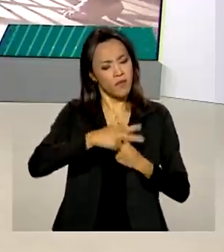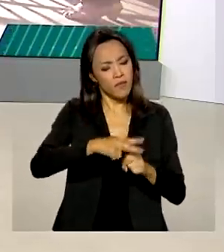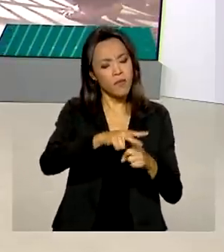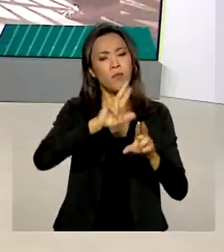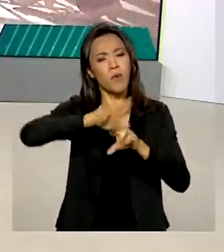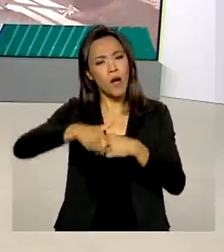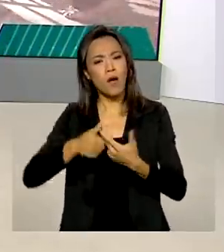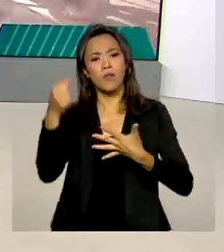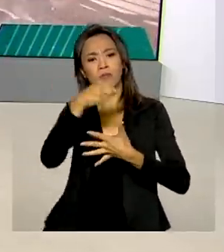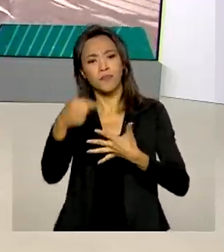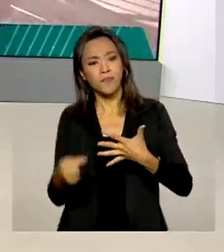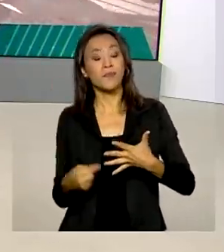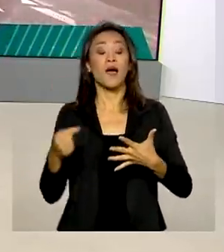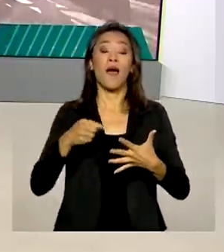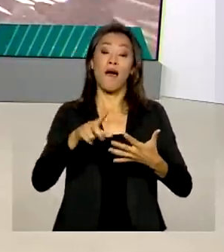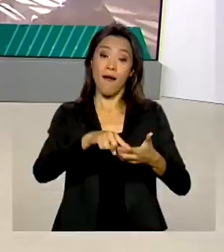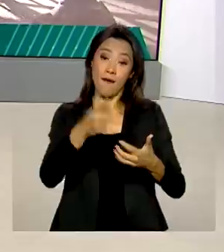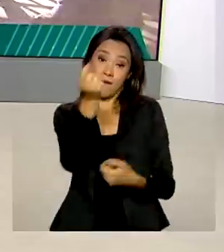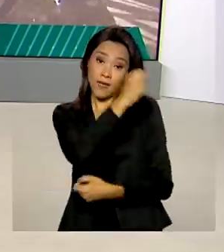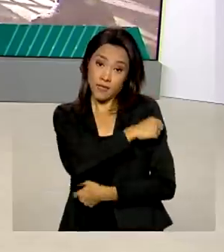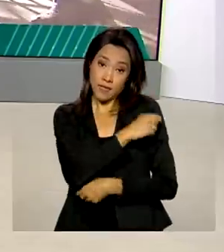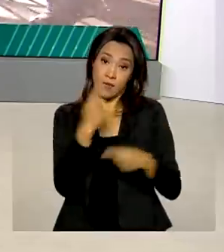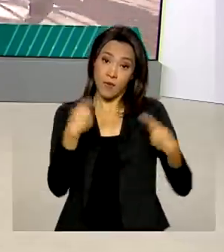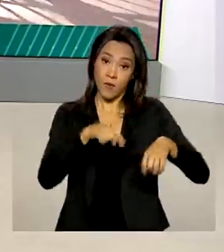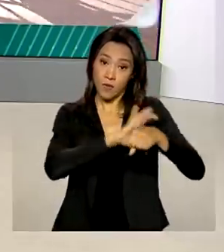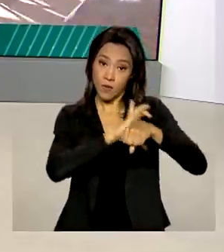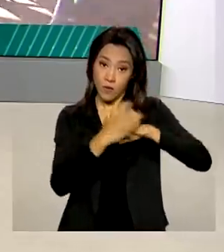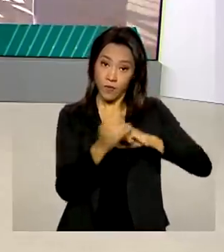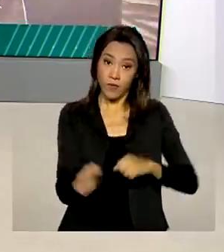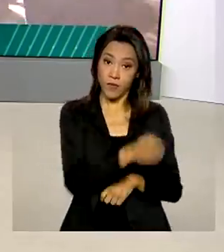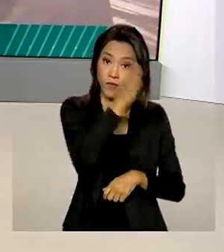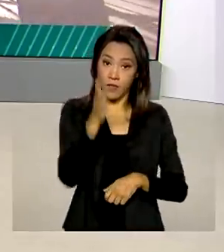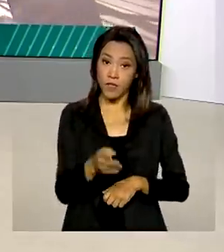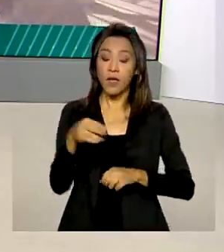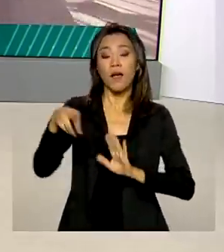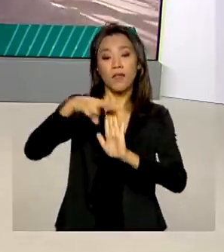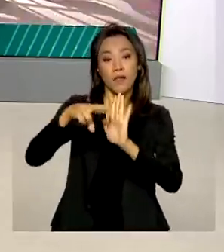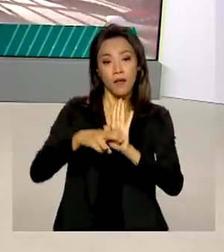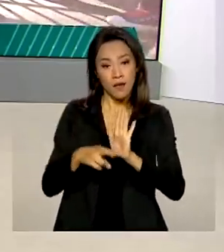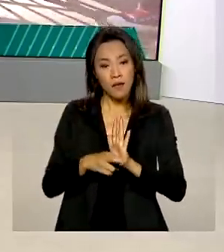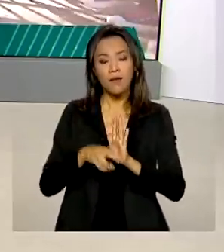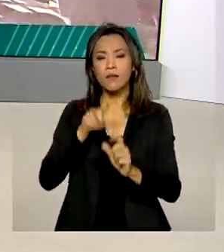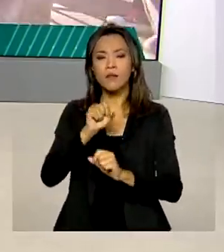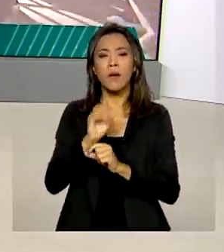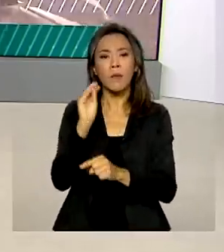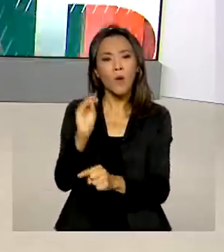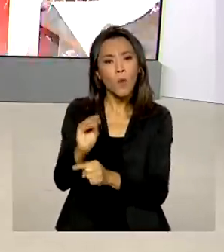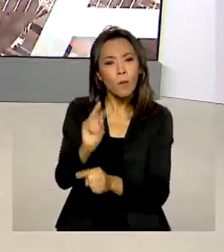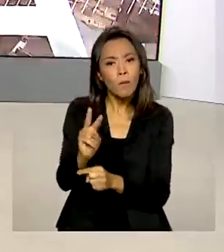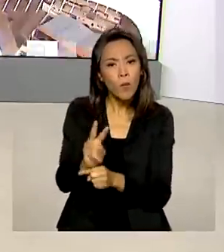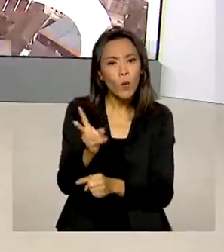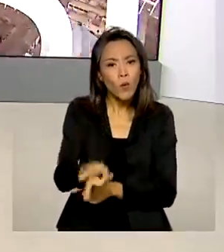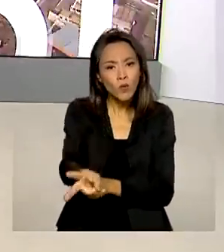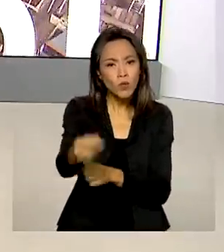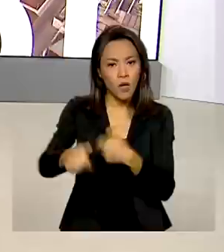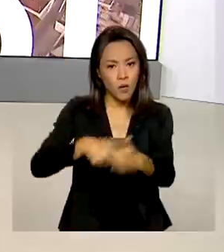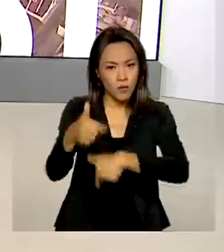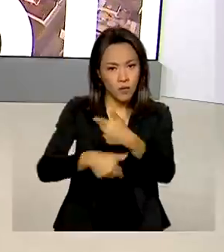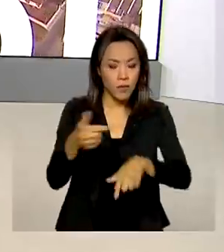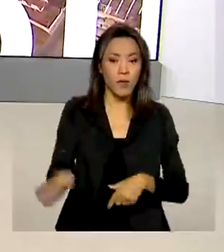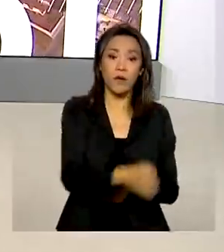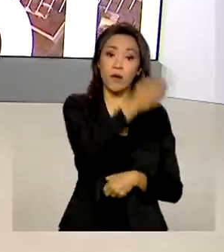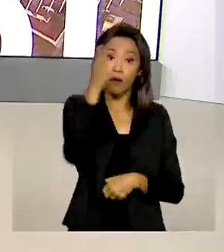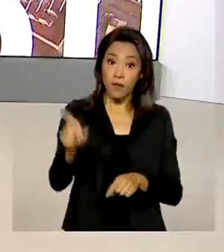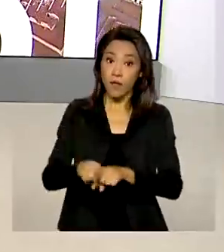eles, a vacinação contra a covid-19, as medidas de prevenção do emprego e da renda e os elevados preços de